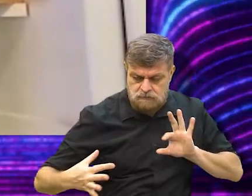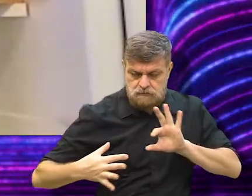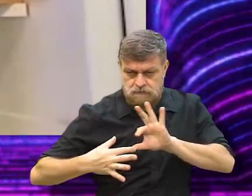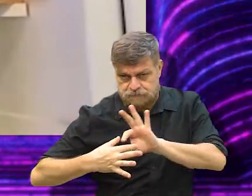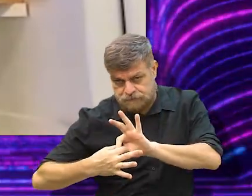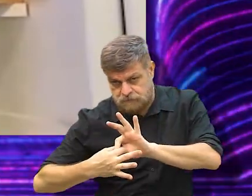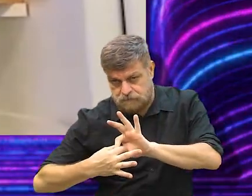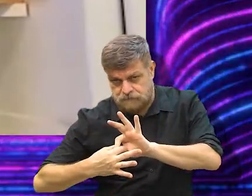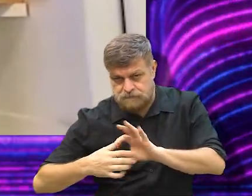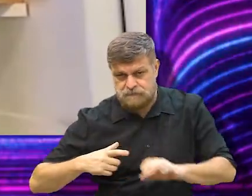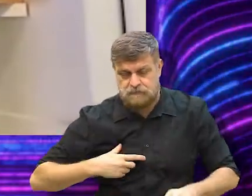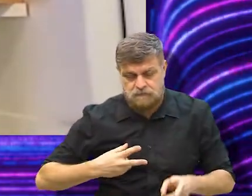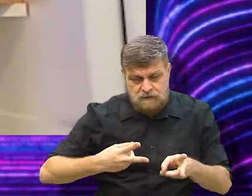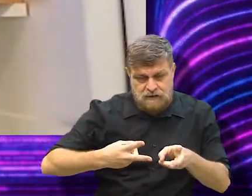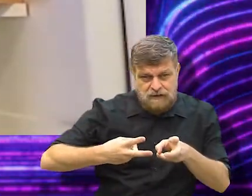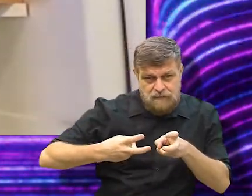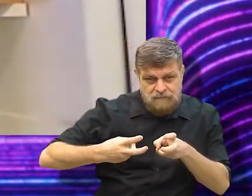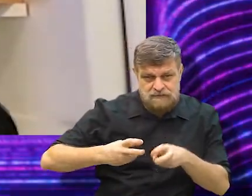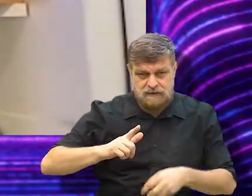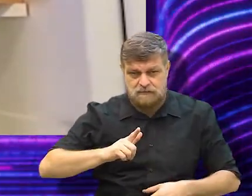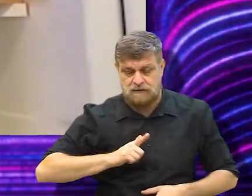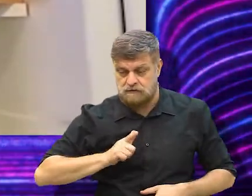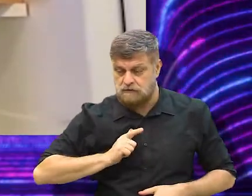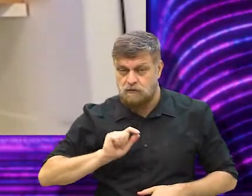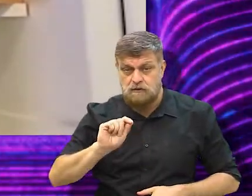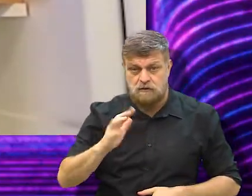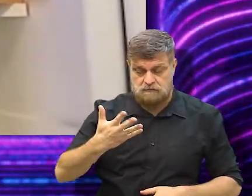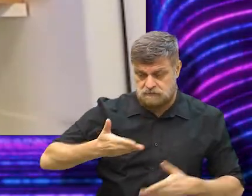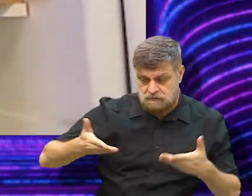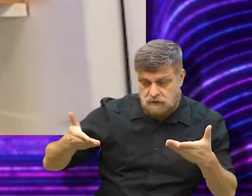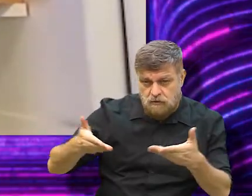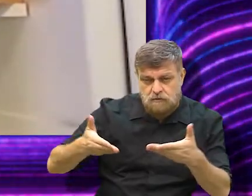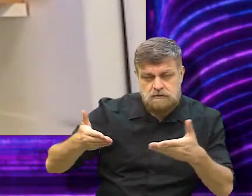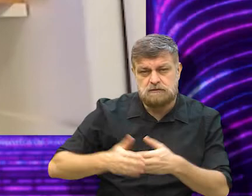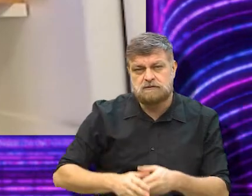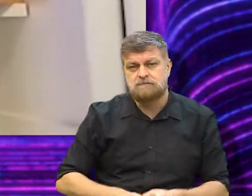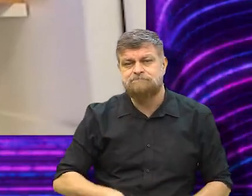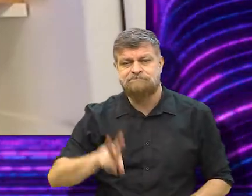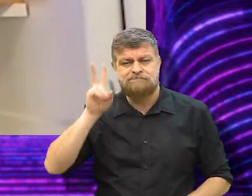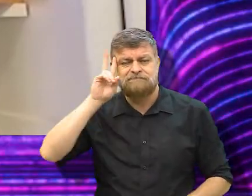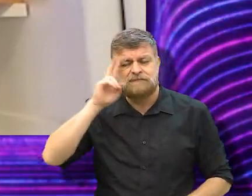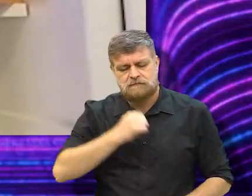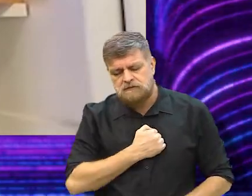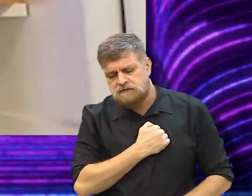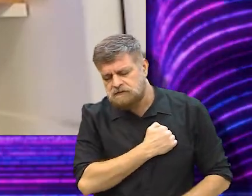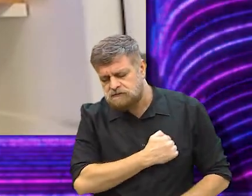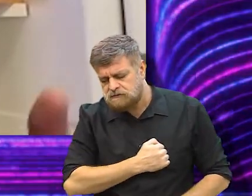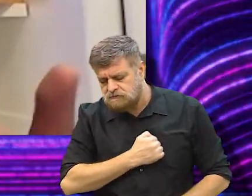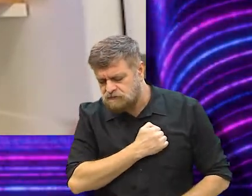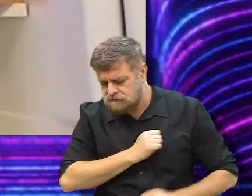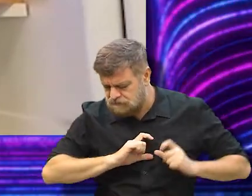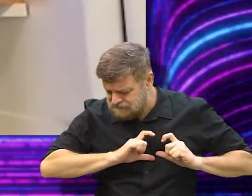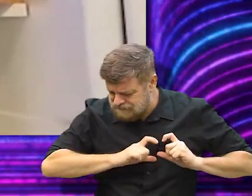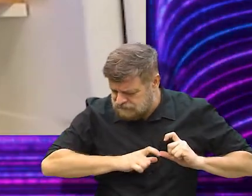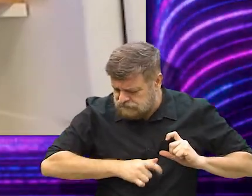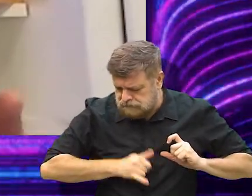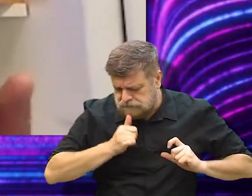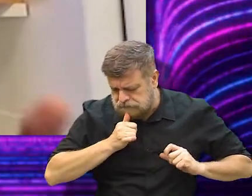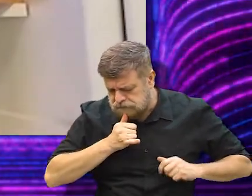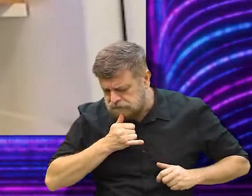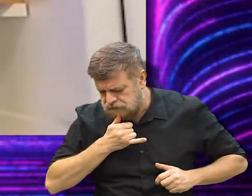encaixar, bem assim, eu diria, a perfeição com a realidade atual. Essa questão da saudade, do luto, da